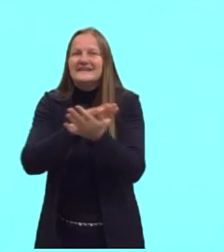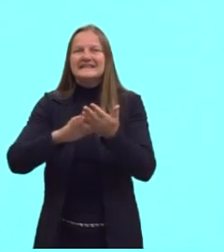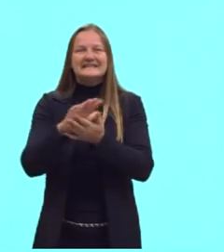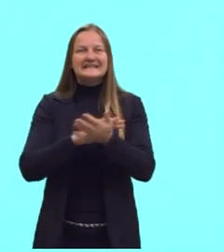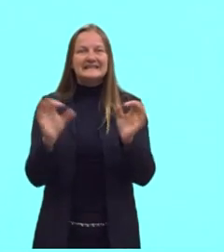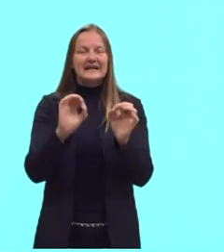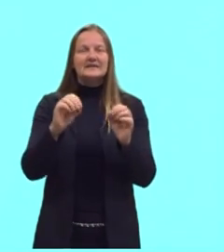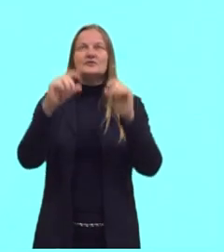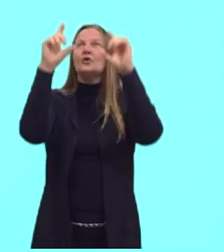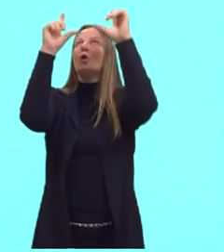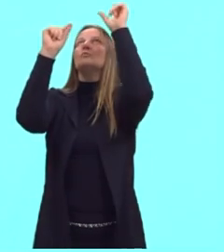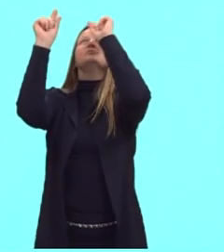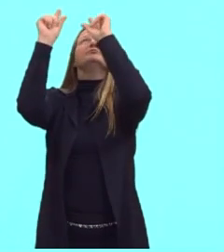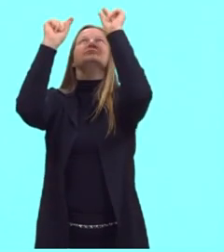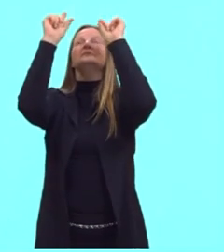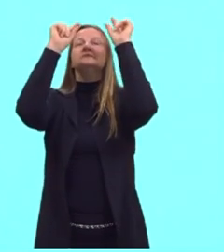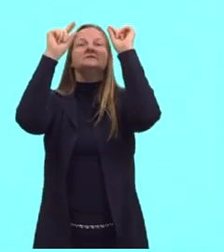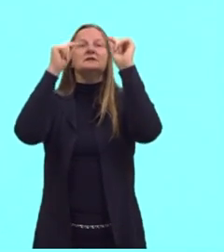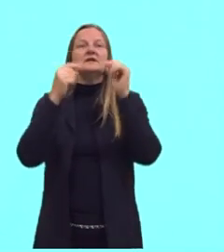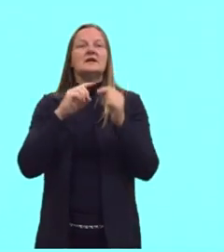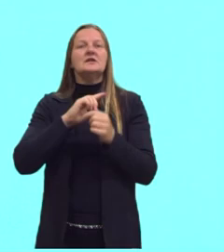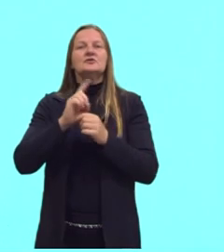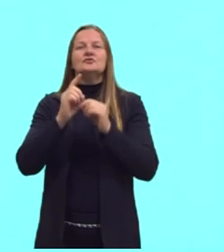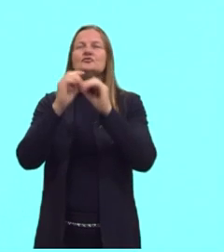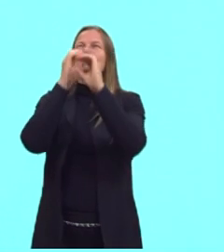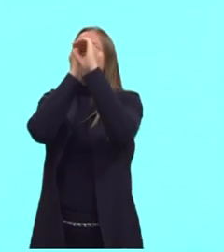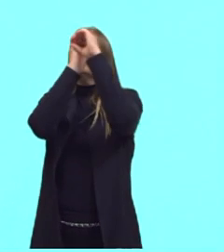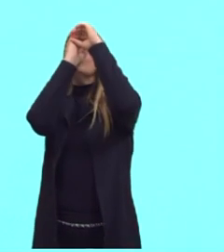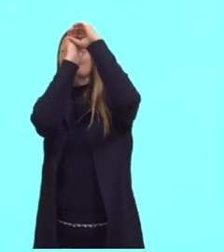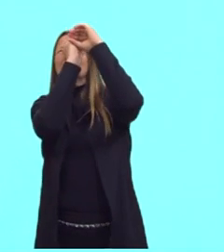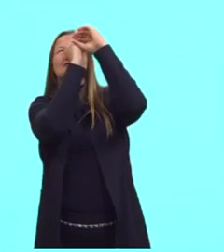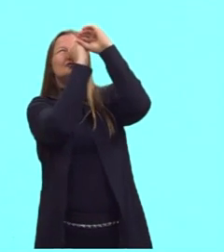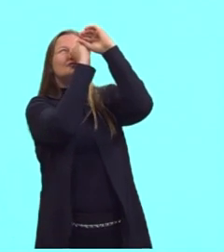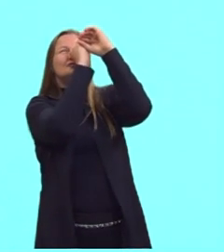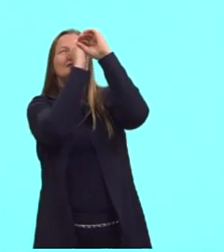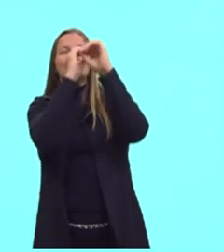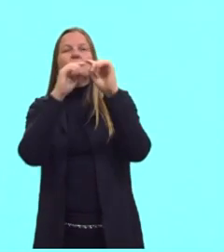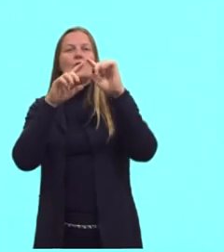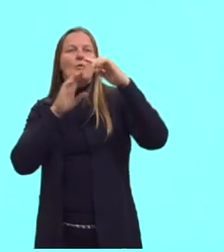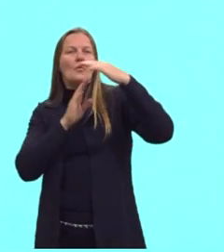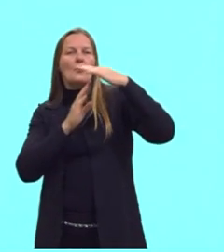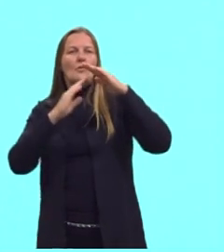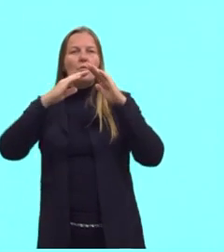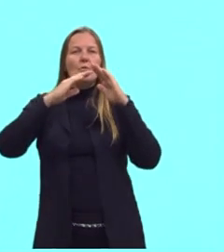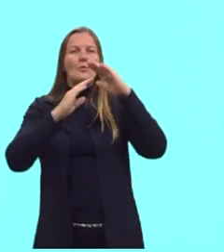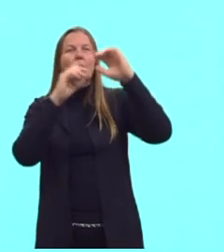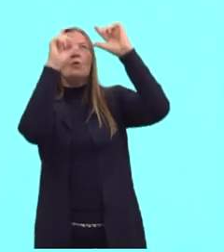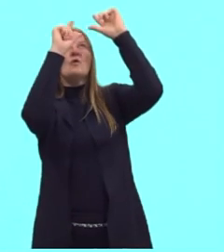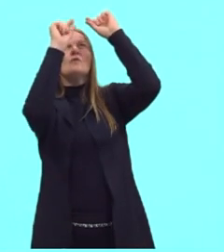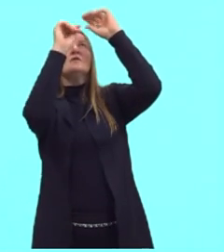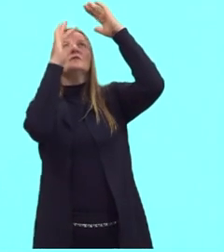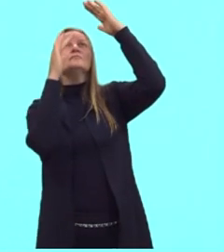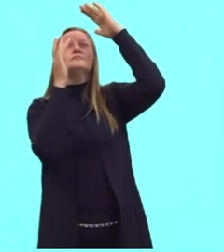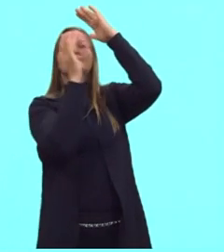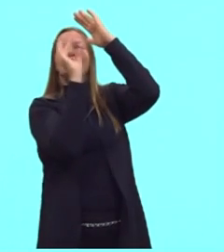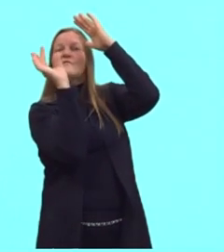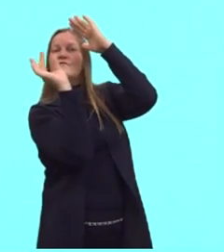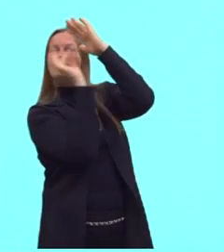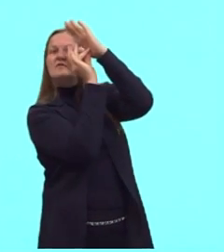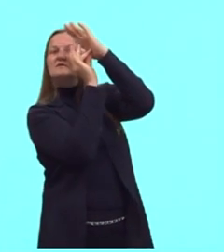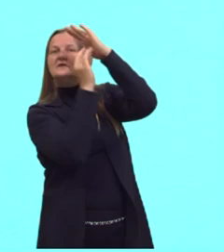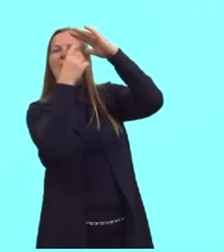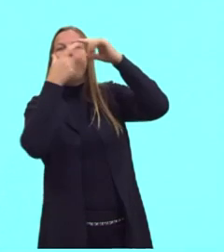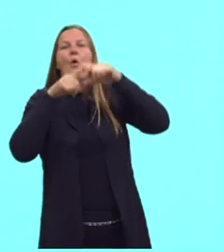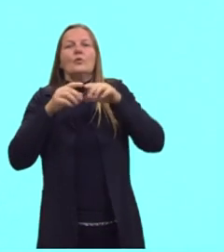as estrelas. Então, eles posicionavam o ângulo das estrelas que ficam fixas no céu para saber mais ou